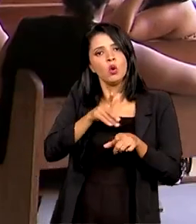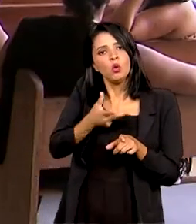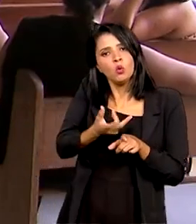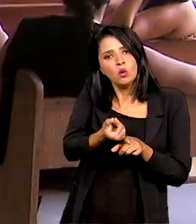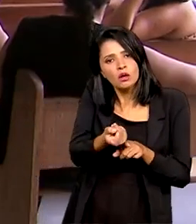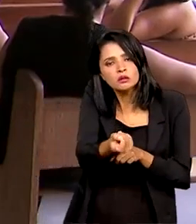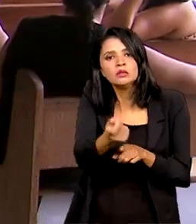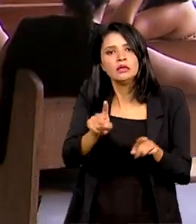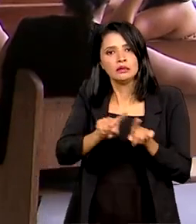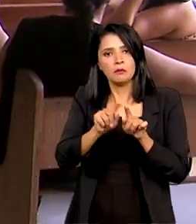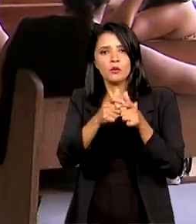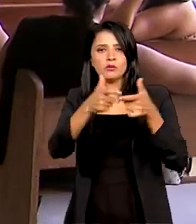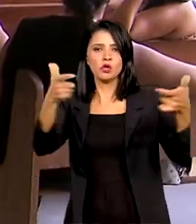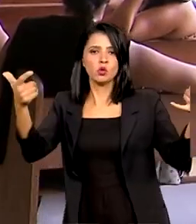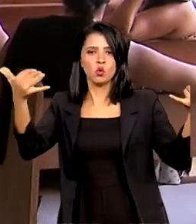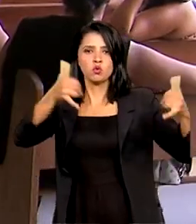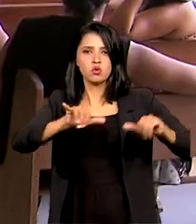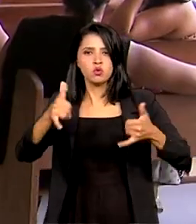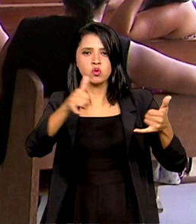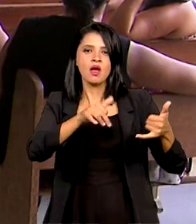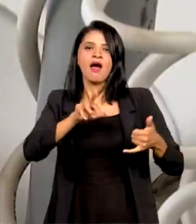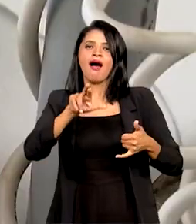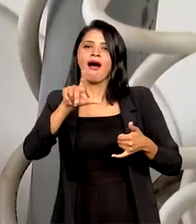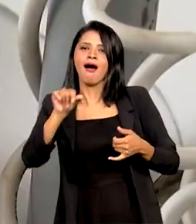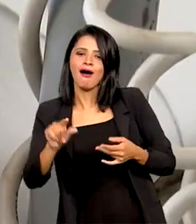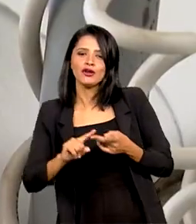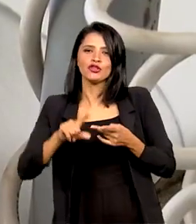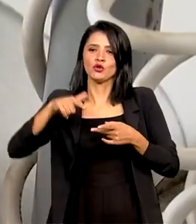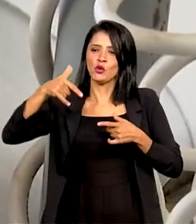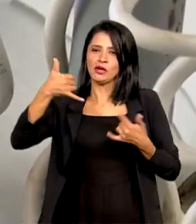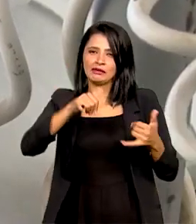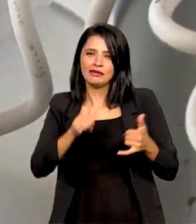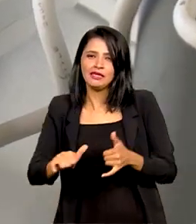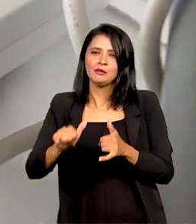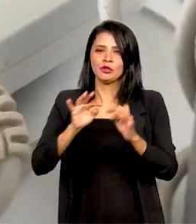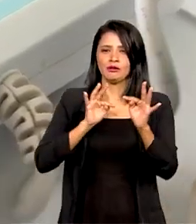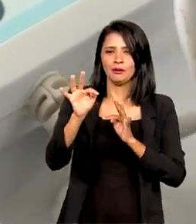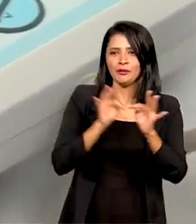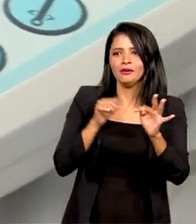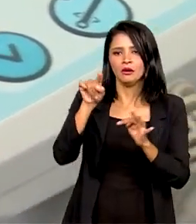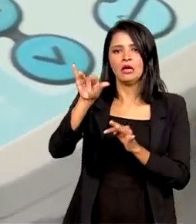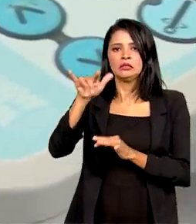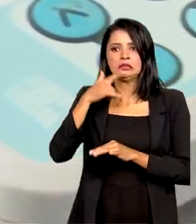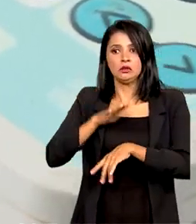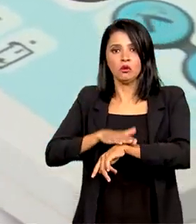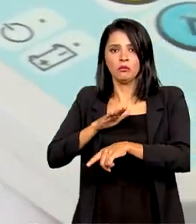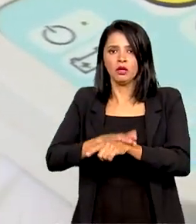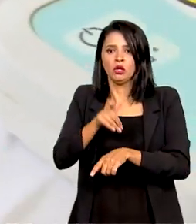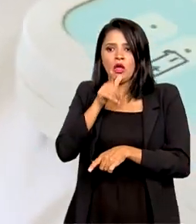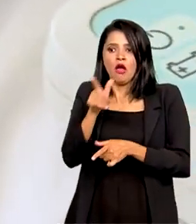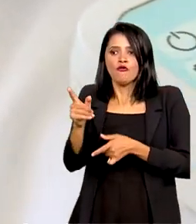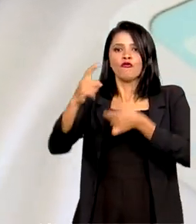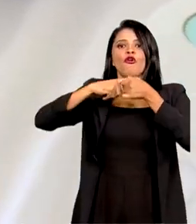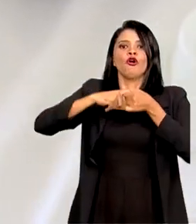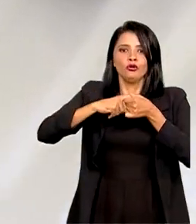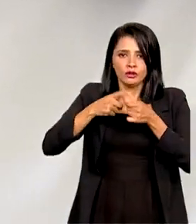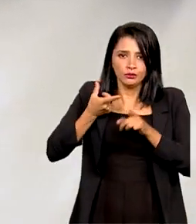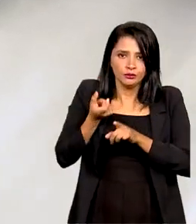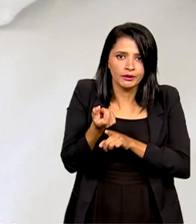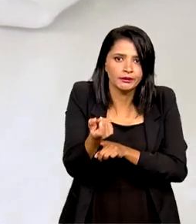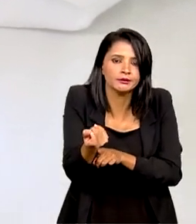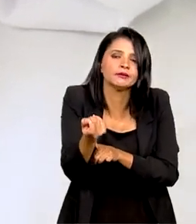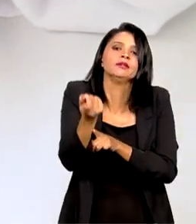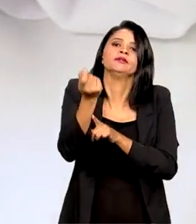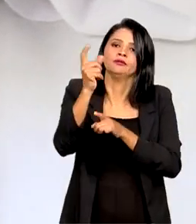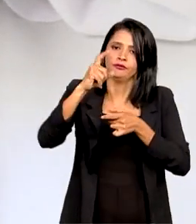o número de quimioterapias e de radioterapias, tratamentos indicados para quando o câncer de pênis volta, ou em casos que